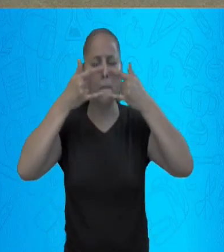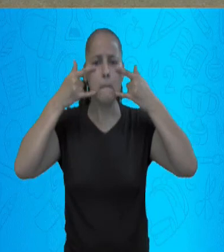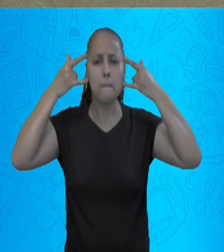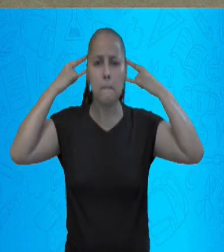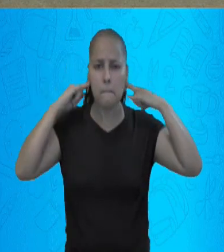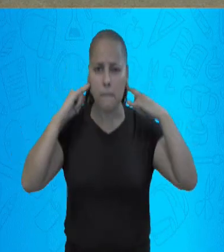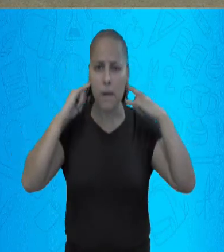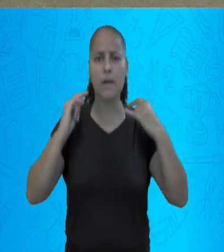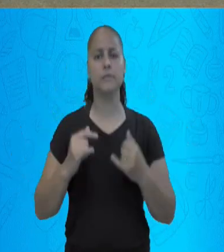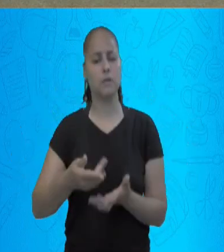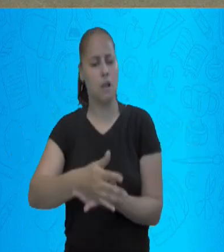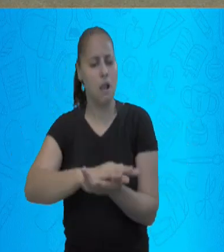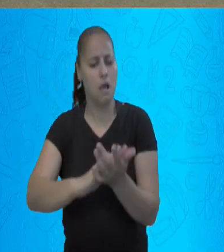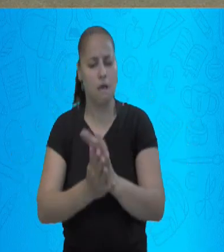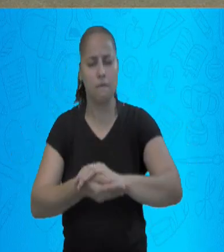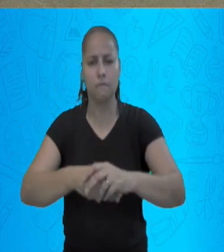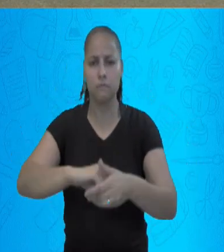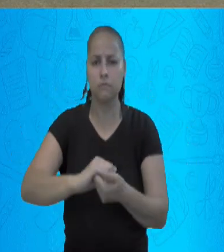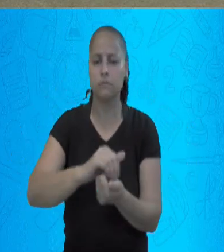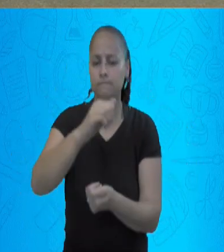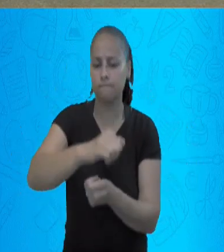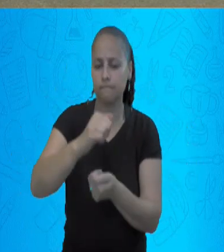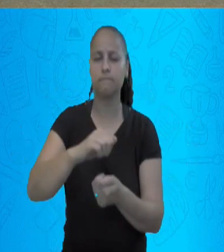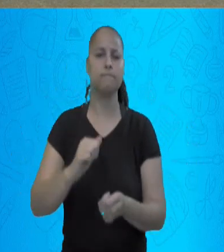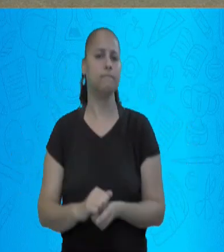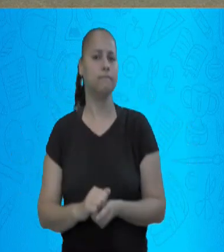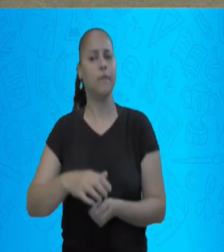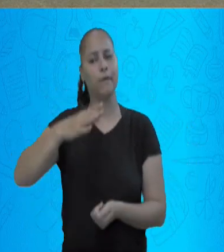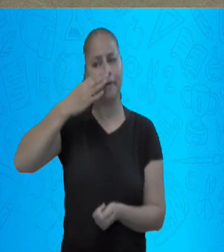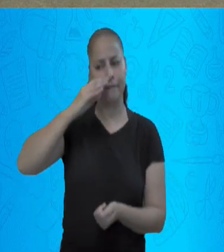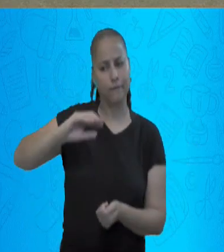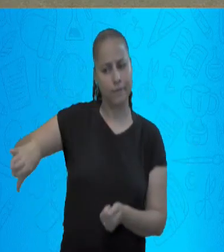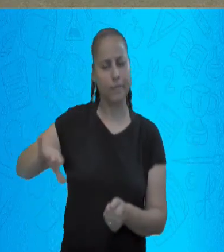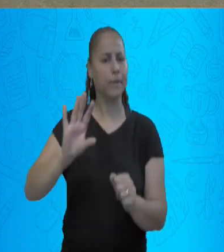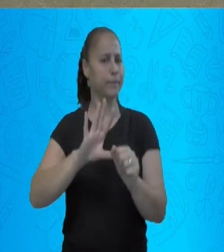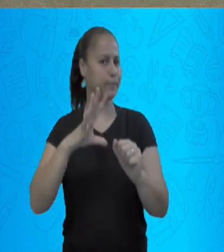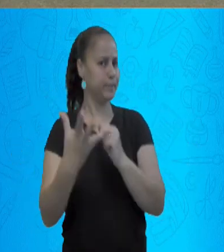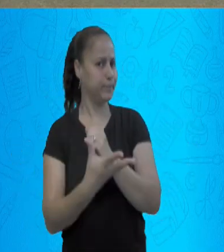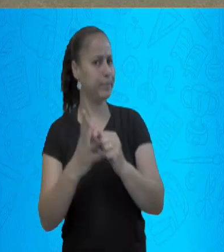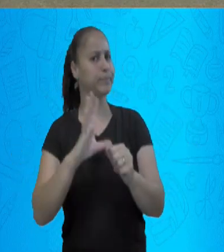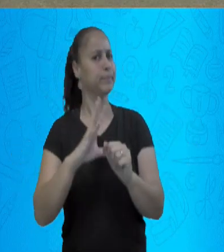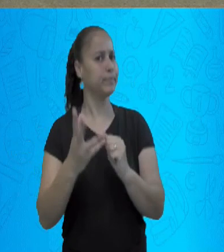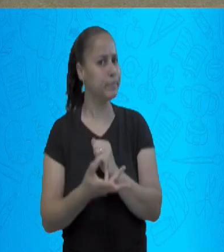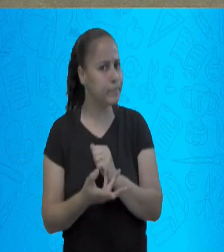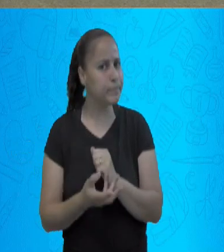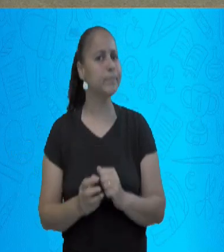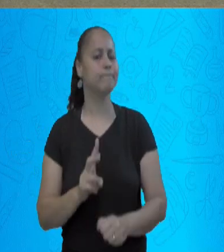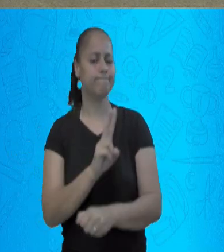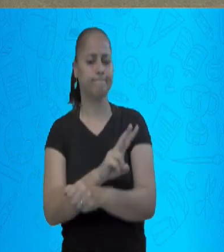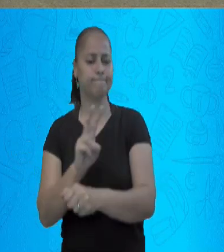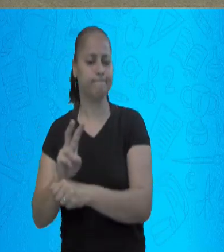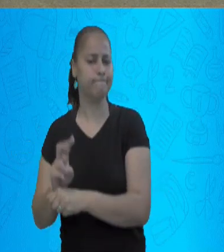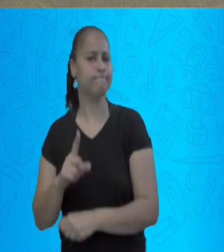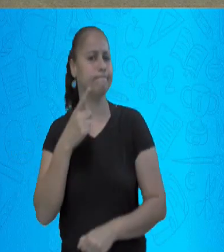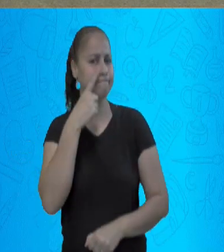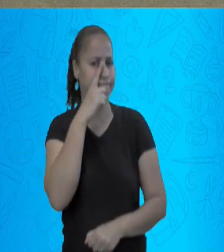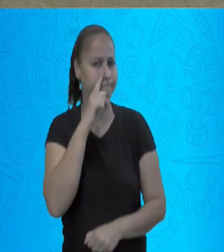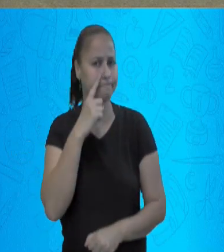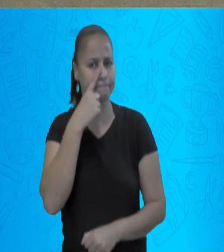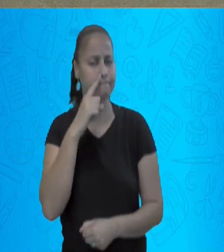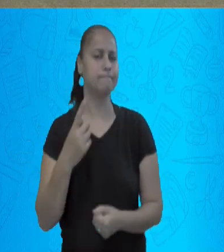lava as mãos bem lavadas e vamos cuidar da saúde e evitar que esse vírus tão